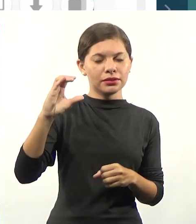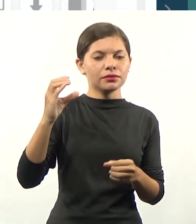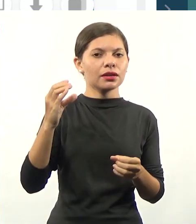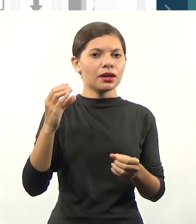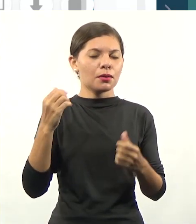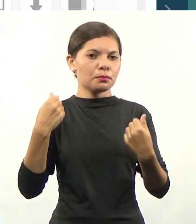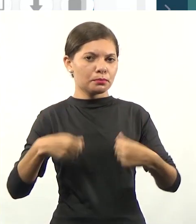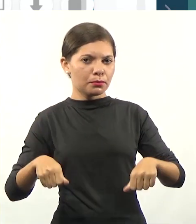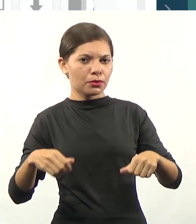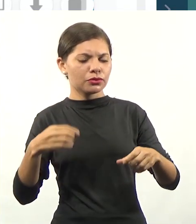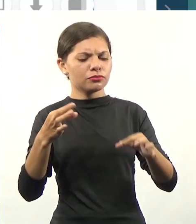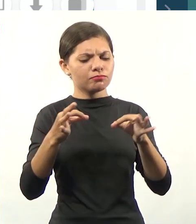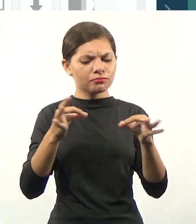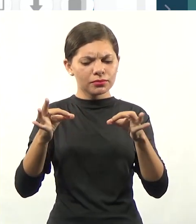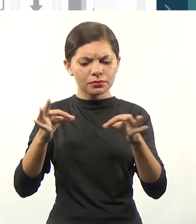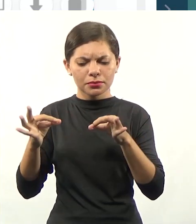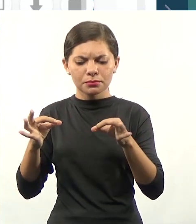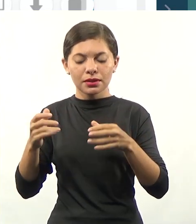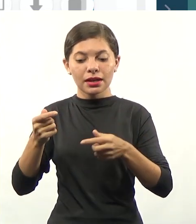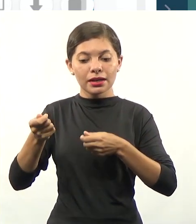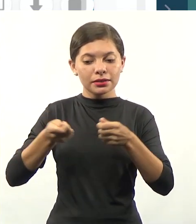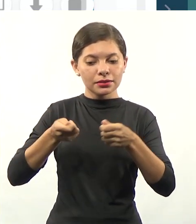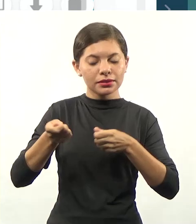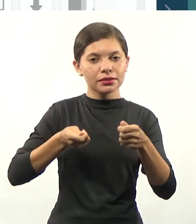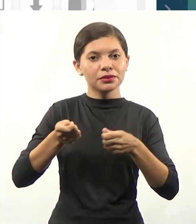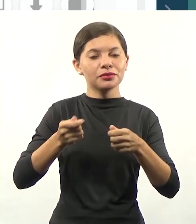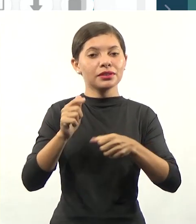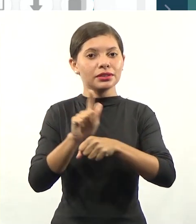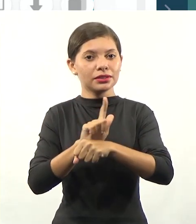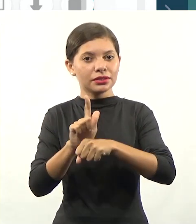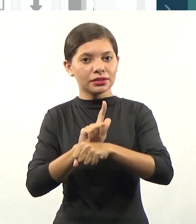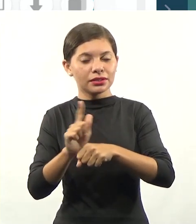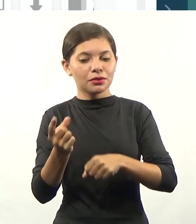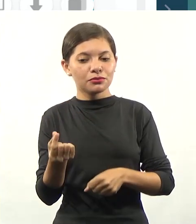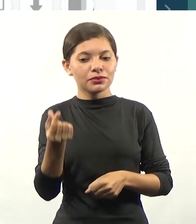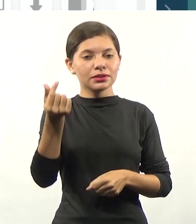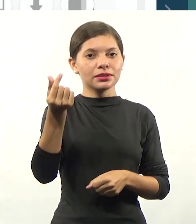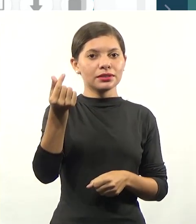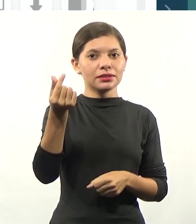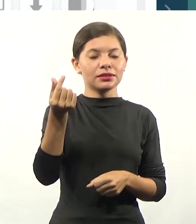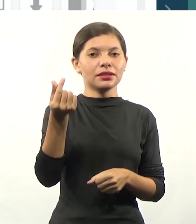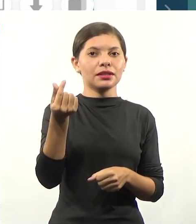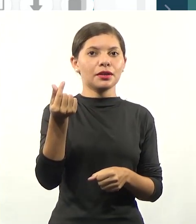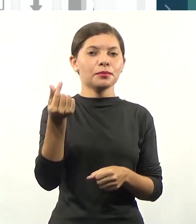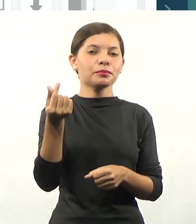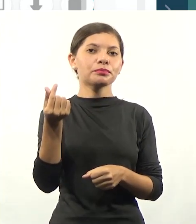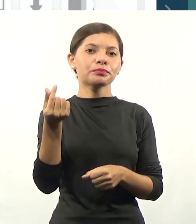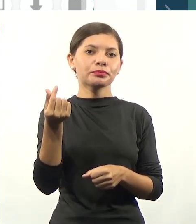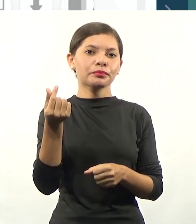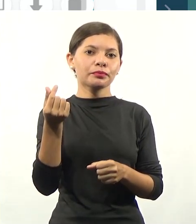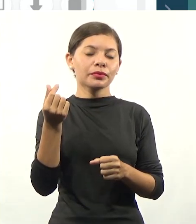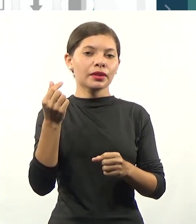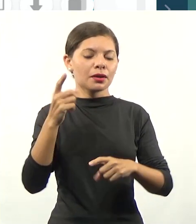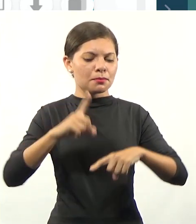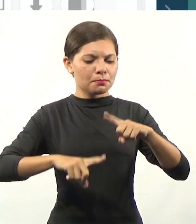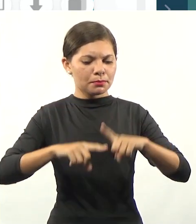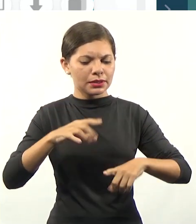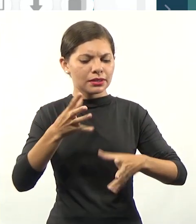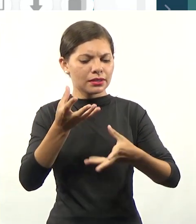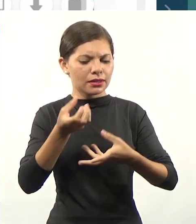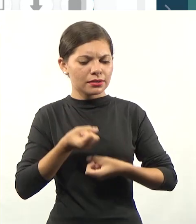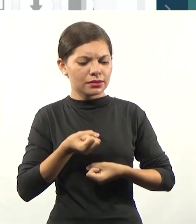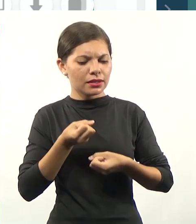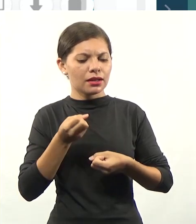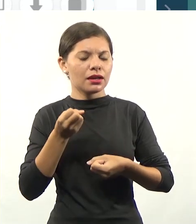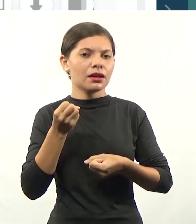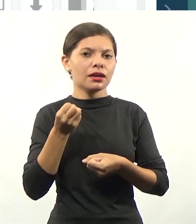organização, a administrativa e gestão financeira e patrimonial, adquirir materiais e fazer